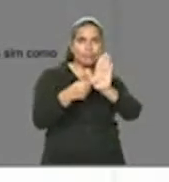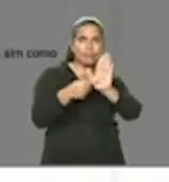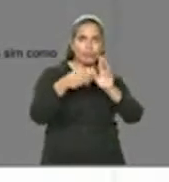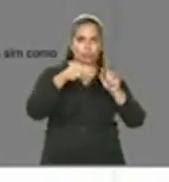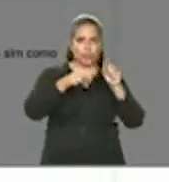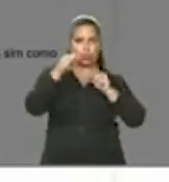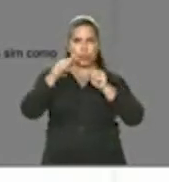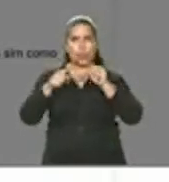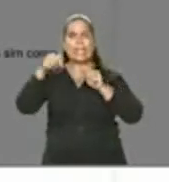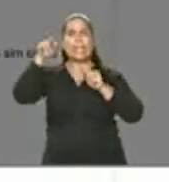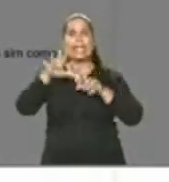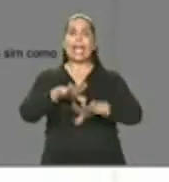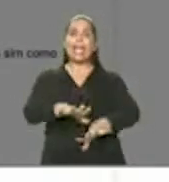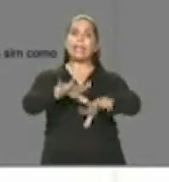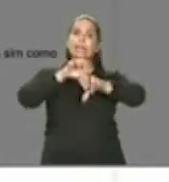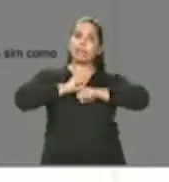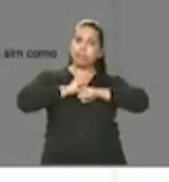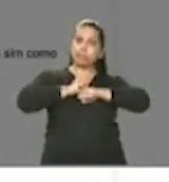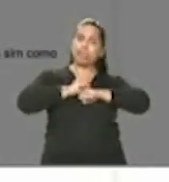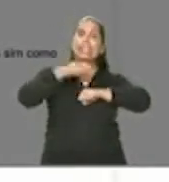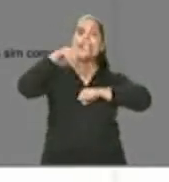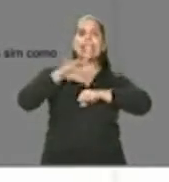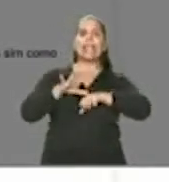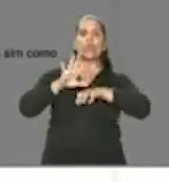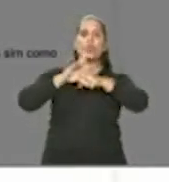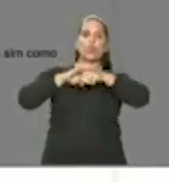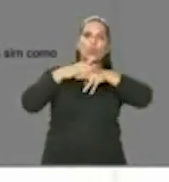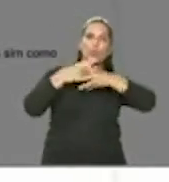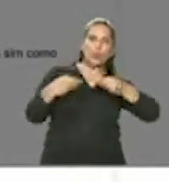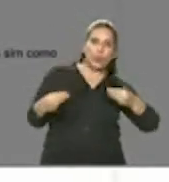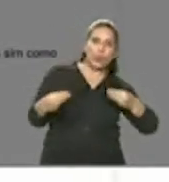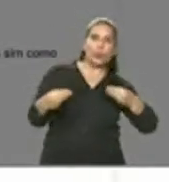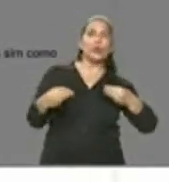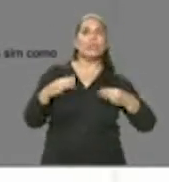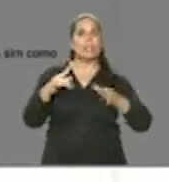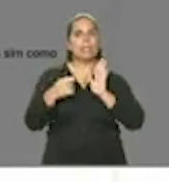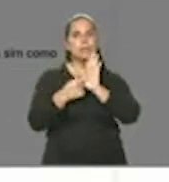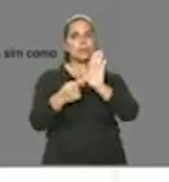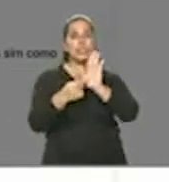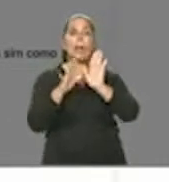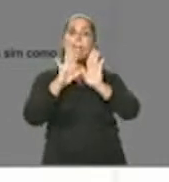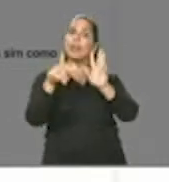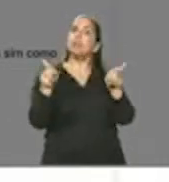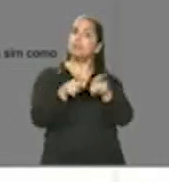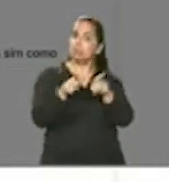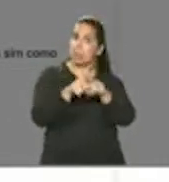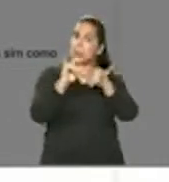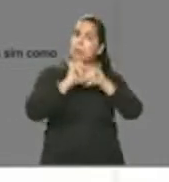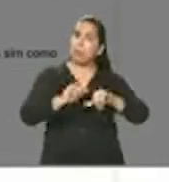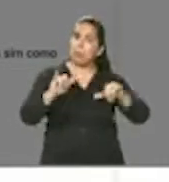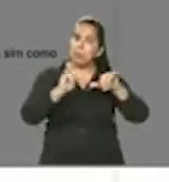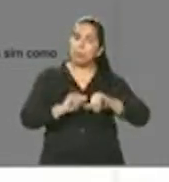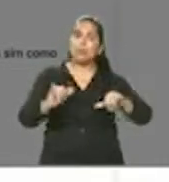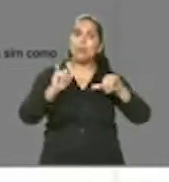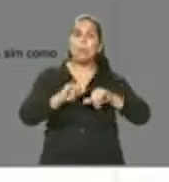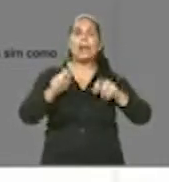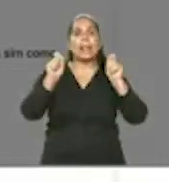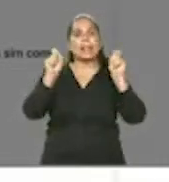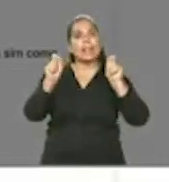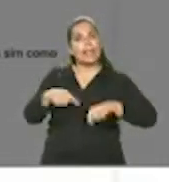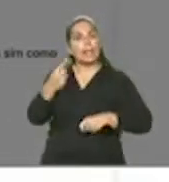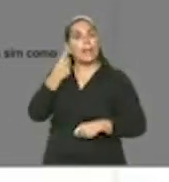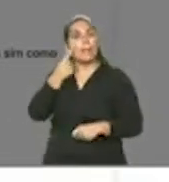contaminada e a população em recuperação, que são clássicos, mas também leva em conta as medidas